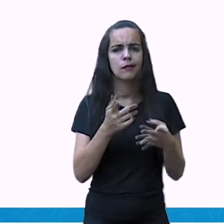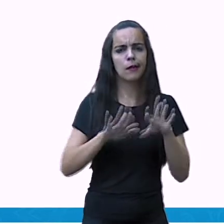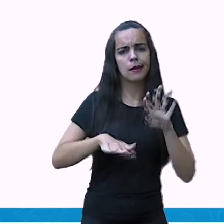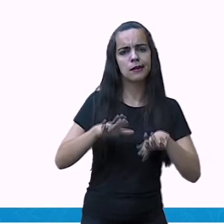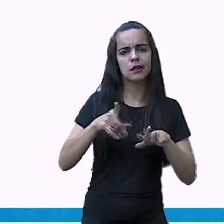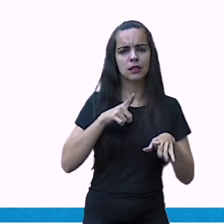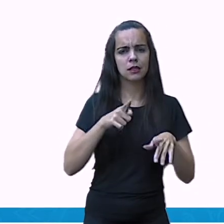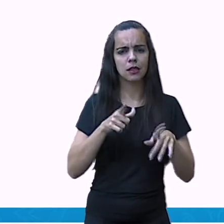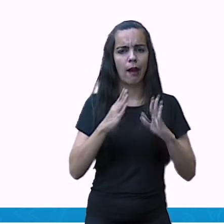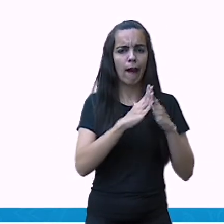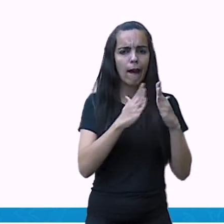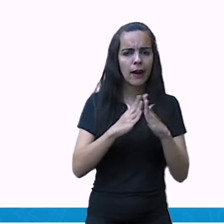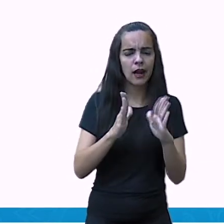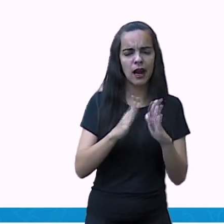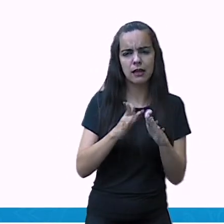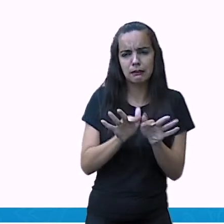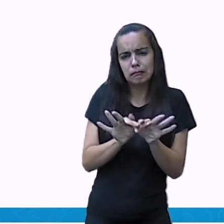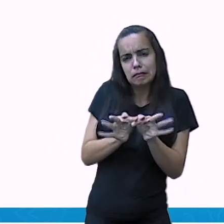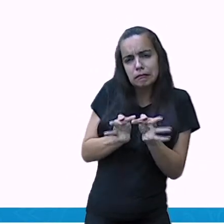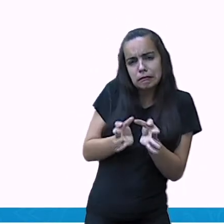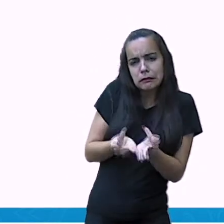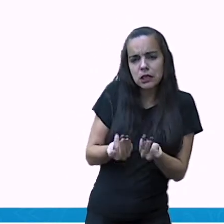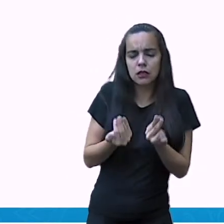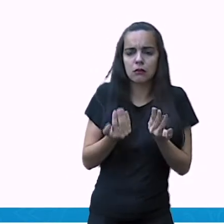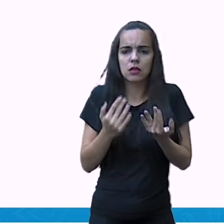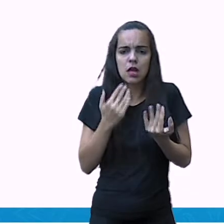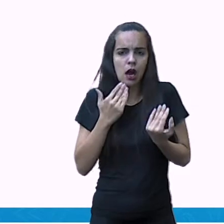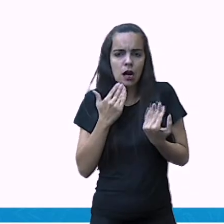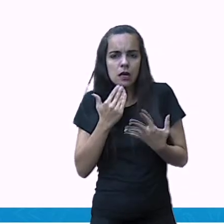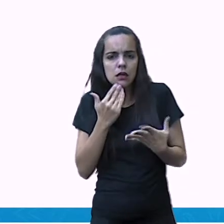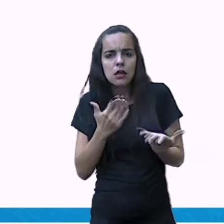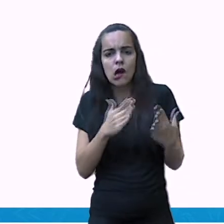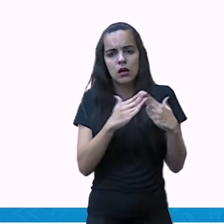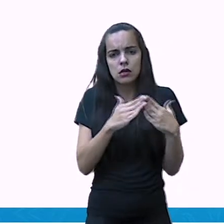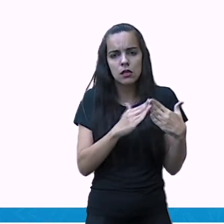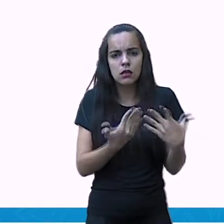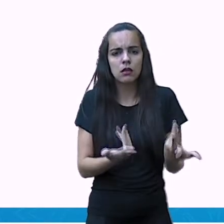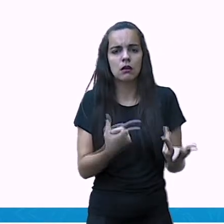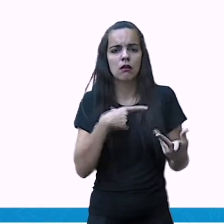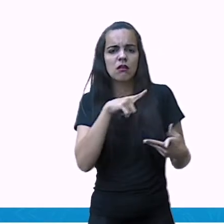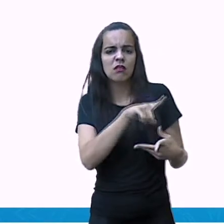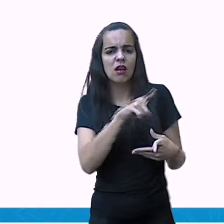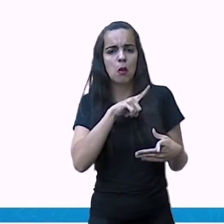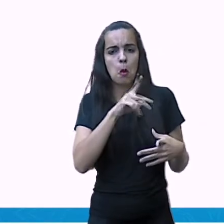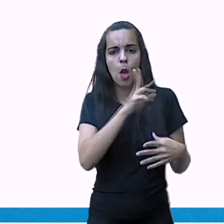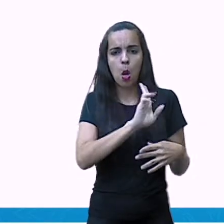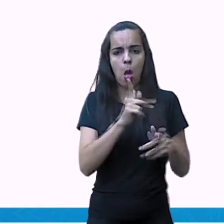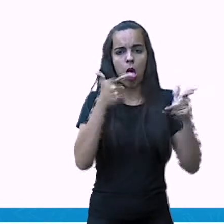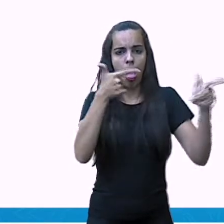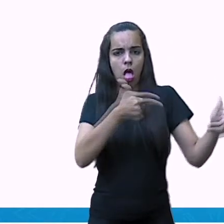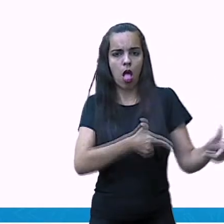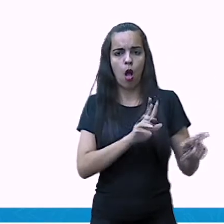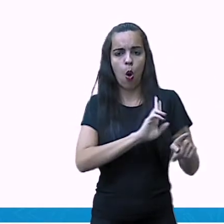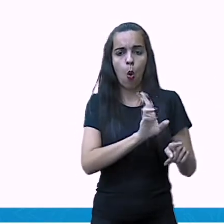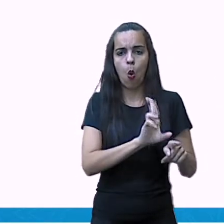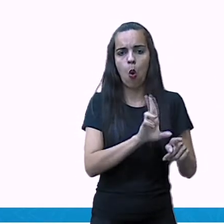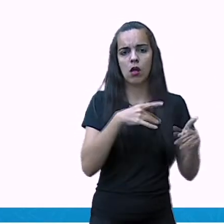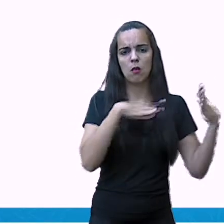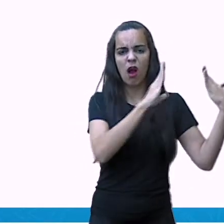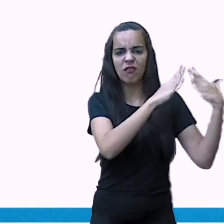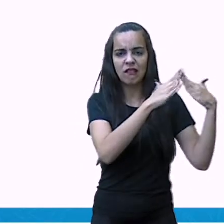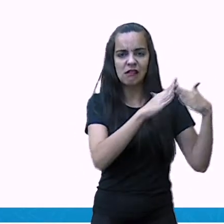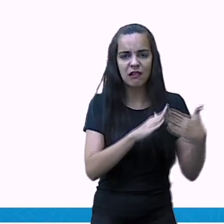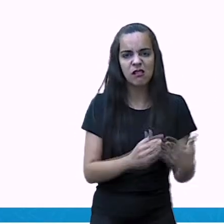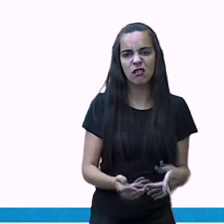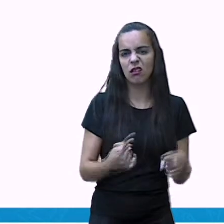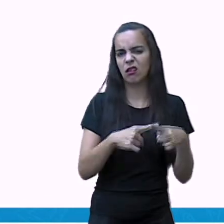precárias popularmente conhecidos como favelas, comunidade, grotão, mocambo